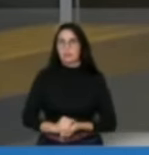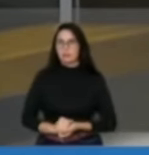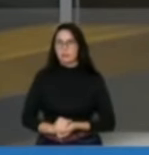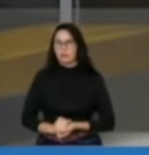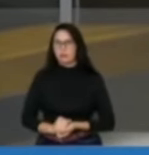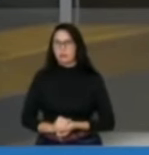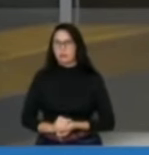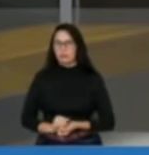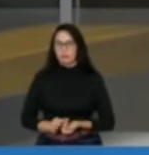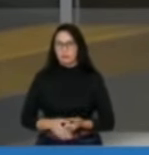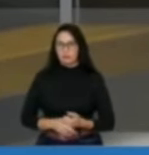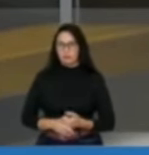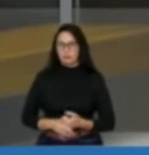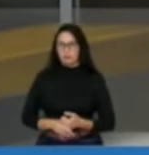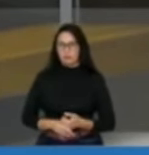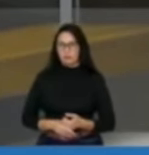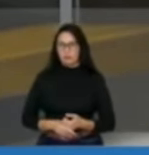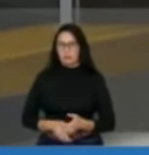Só um minutinho.